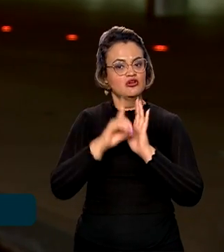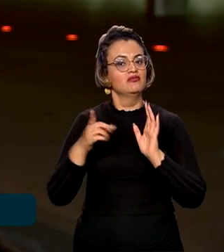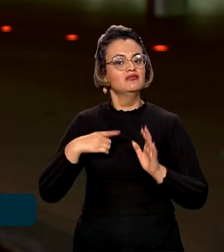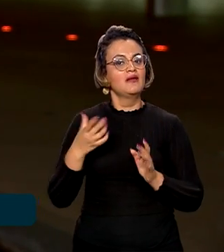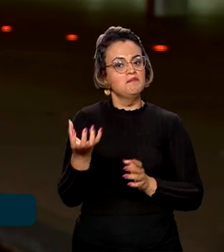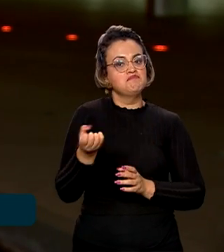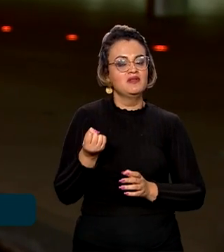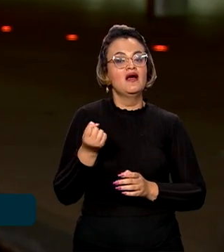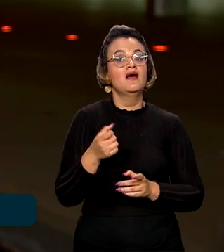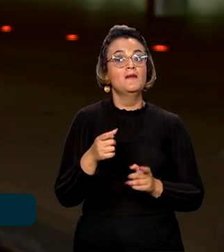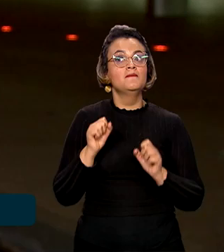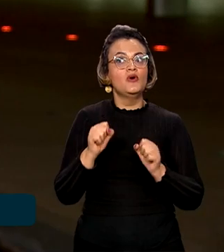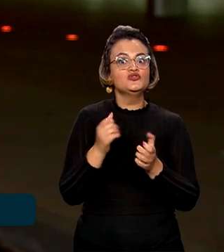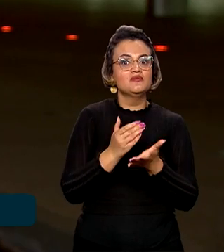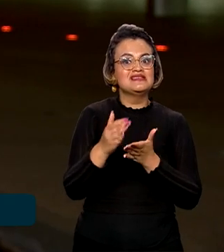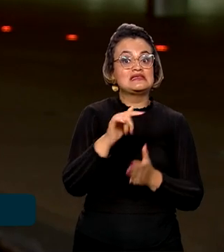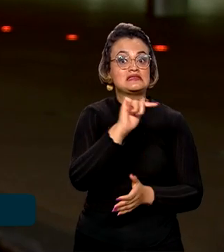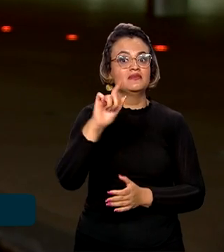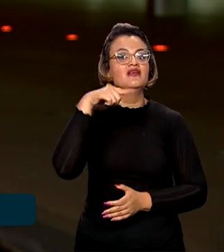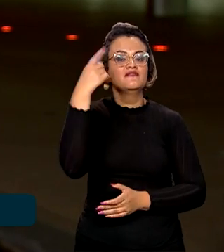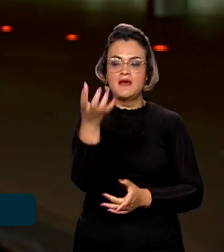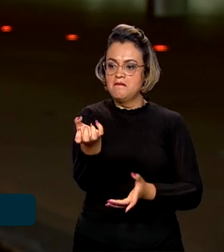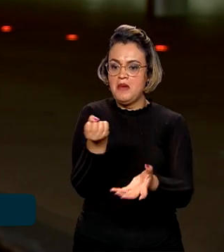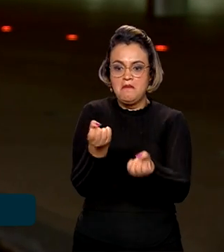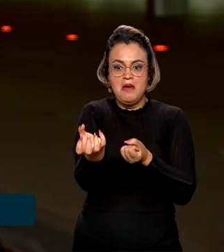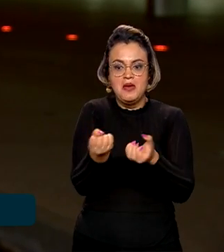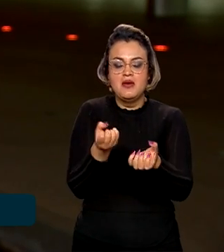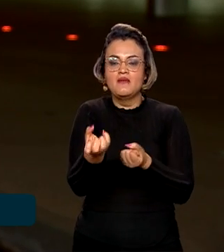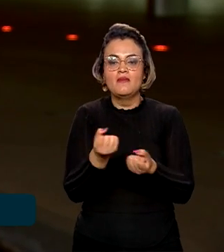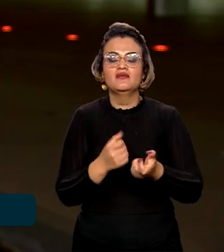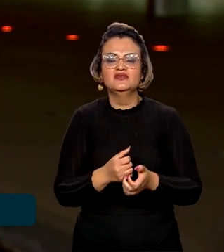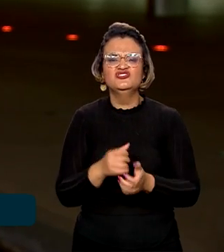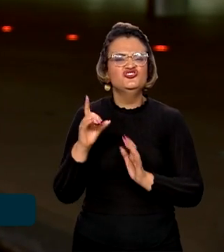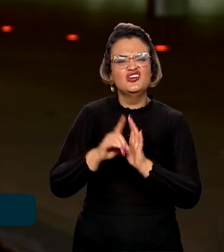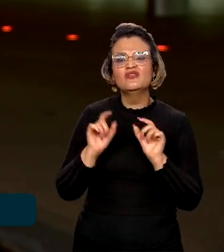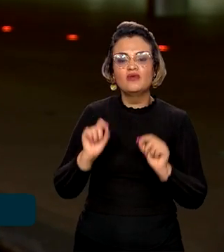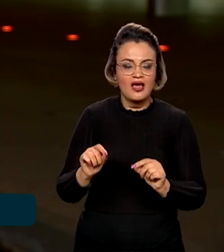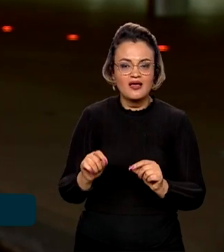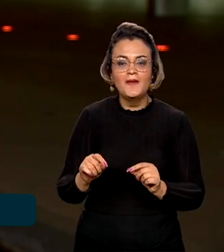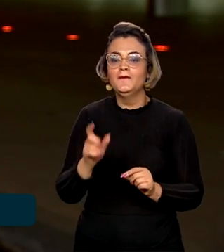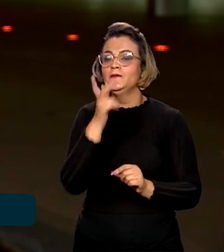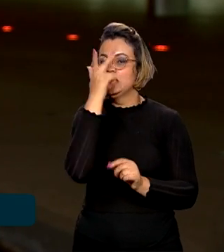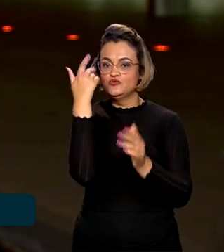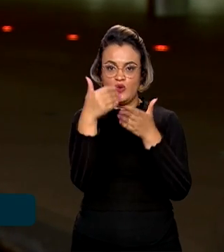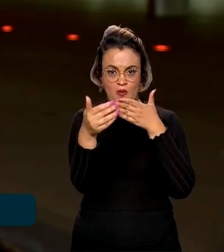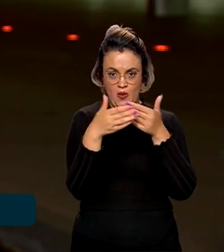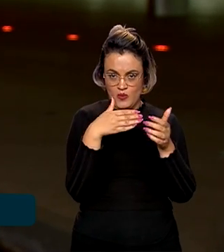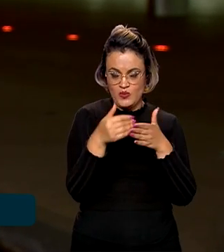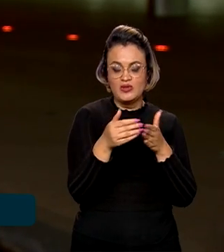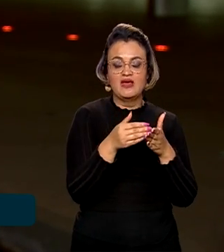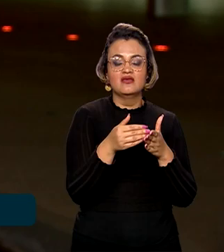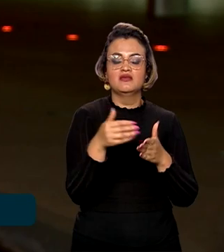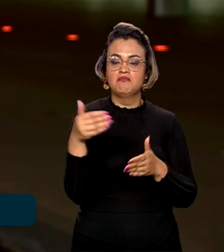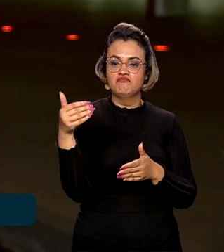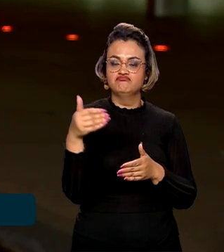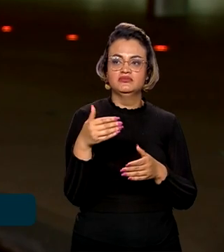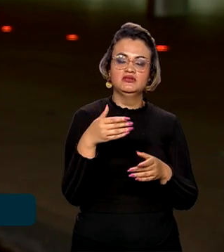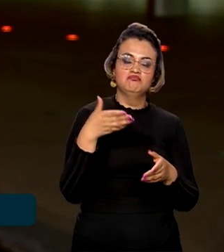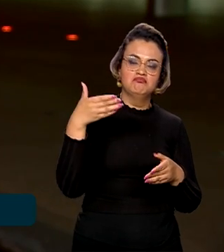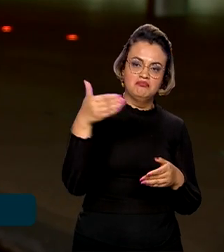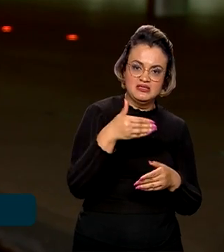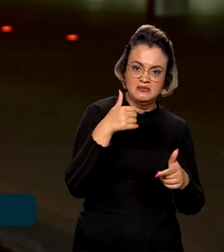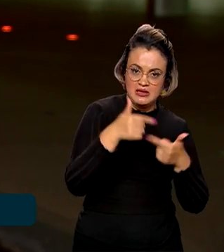repasse deve começar já na semana que vem. Tem direito ao recurso todas as pessoas com contas ativas e inativas